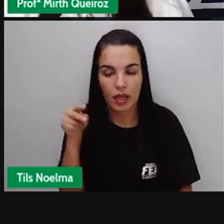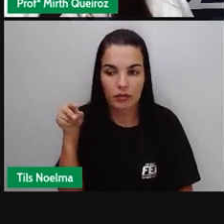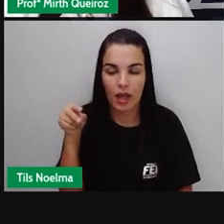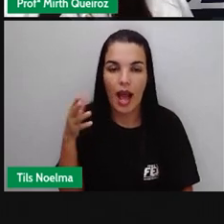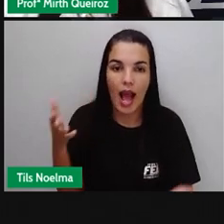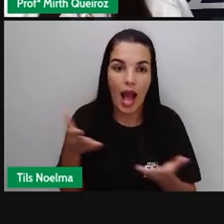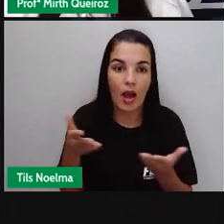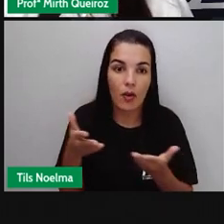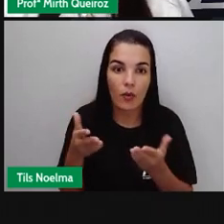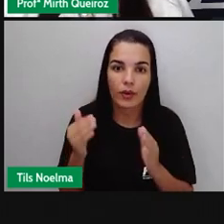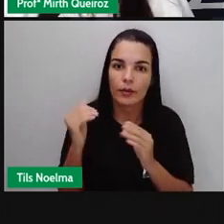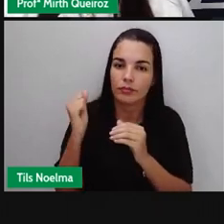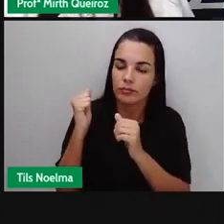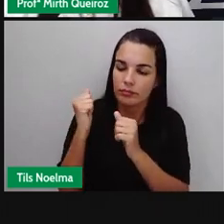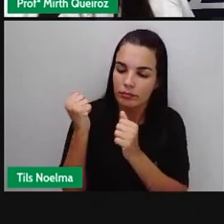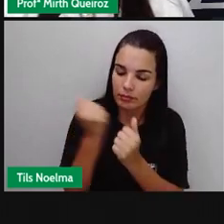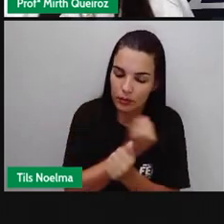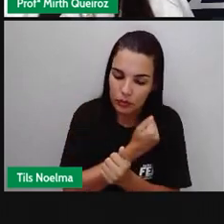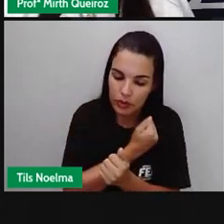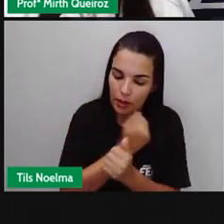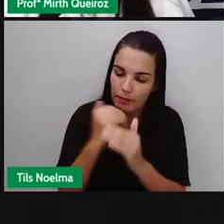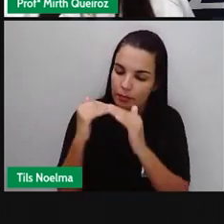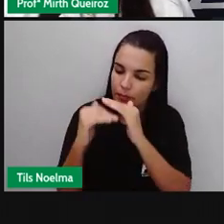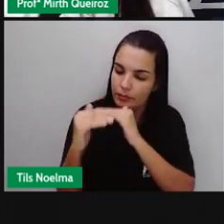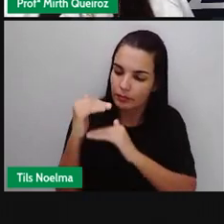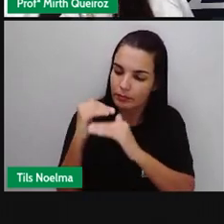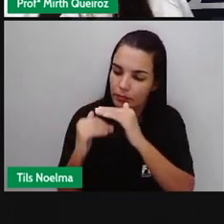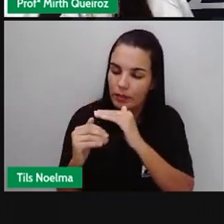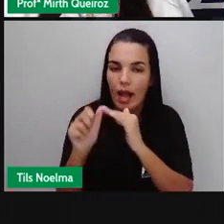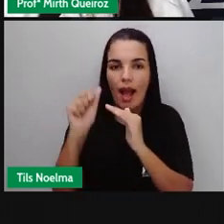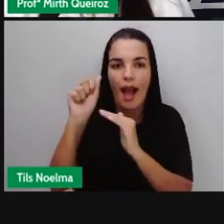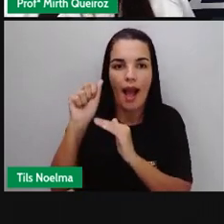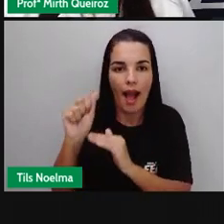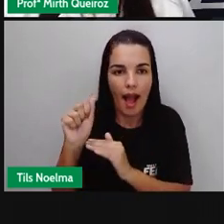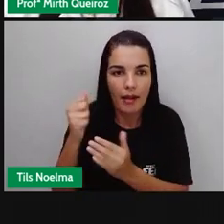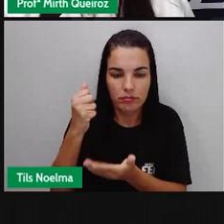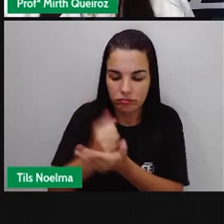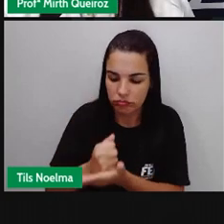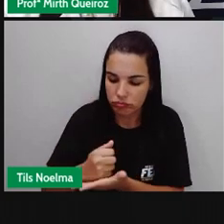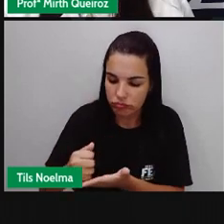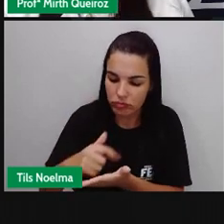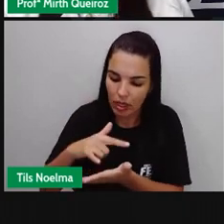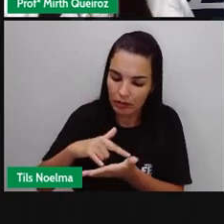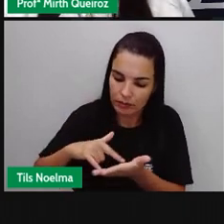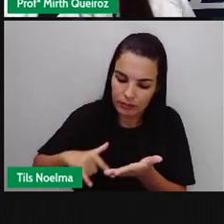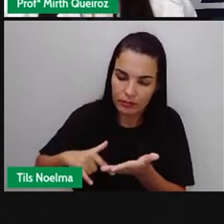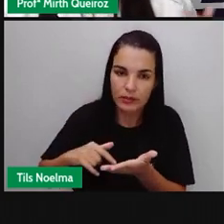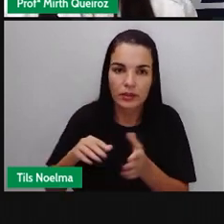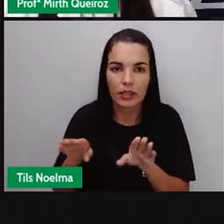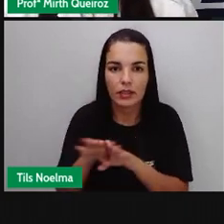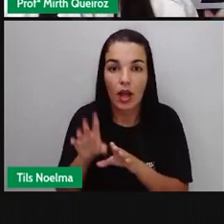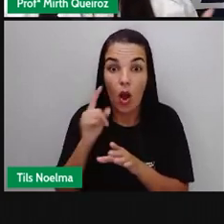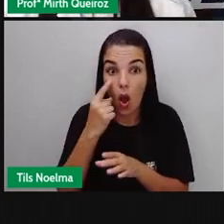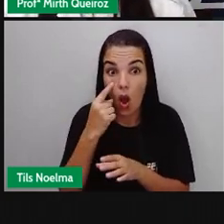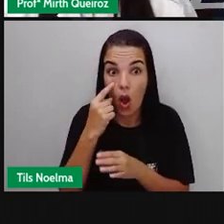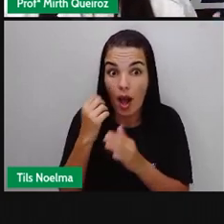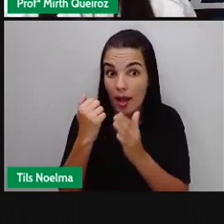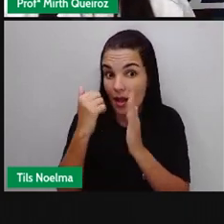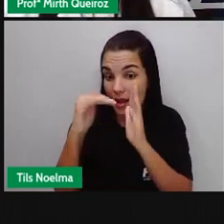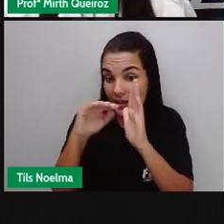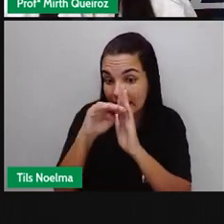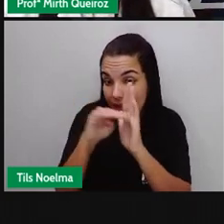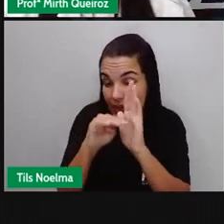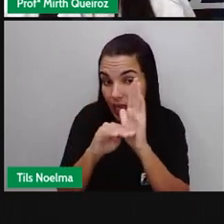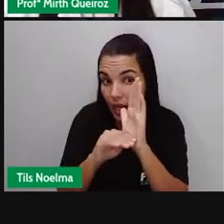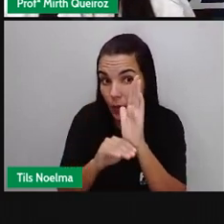enumerar enunciados. O registro civil de nascimento, a certidão de óbito. Então, a gente está enumerando